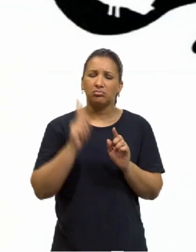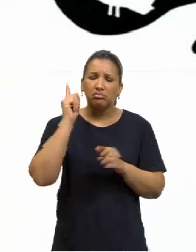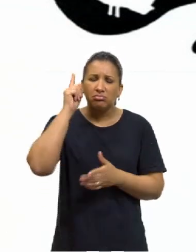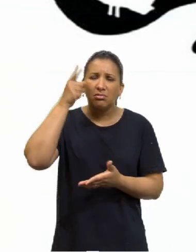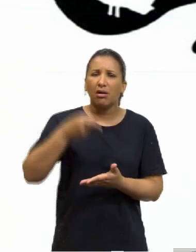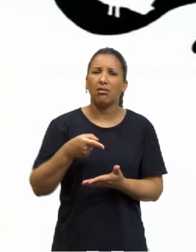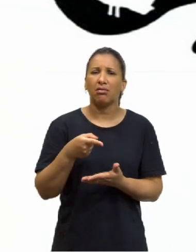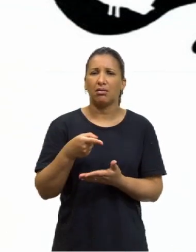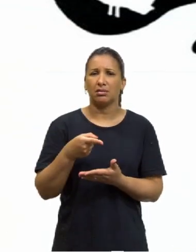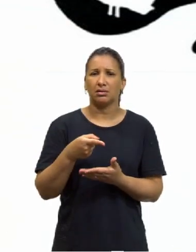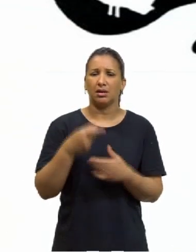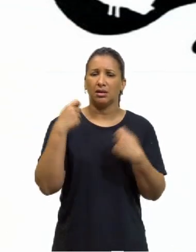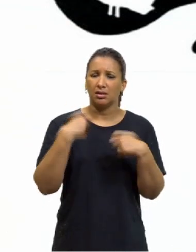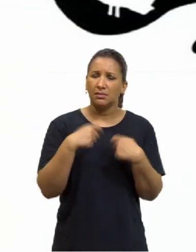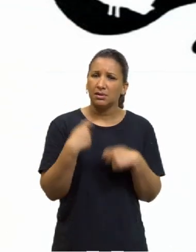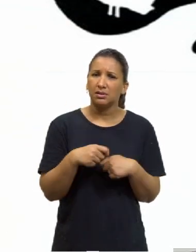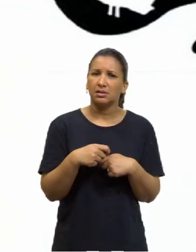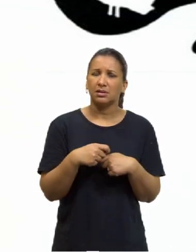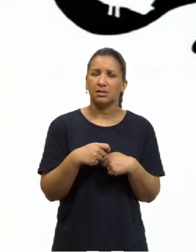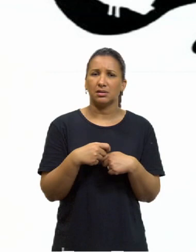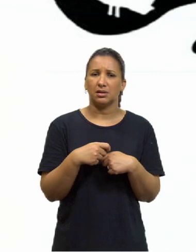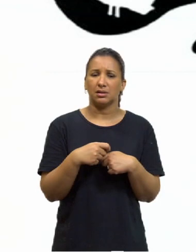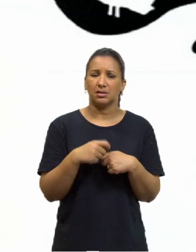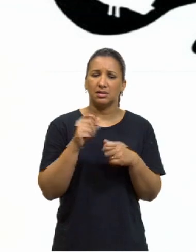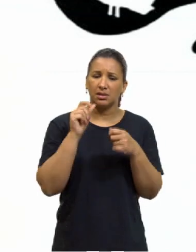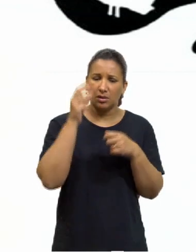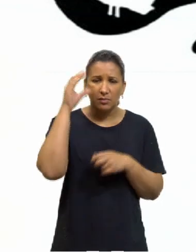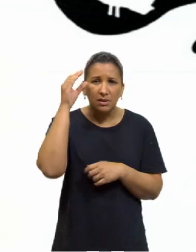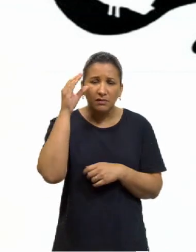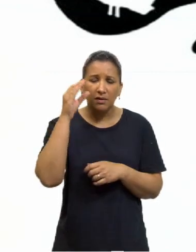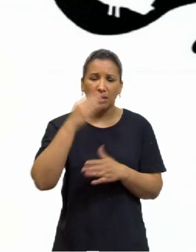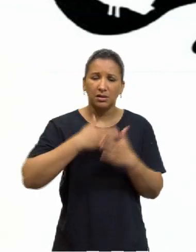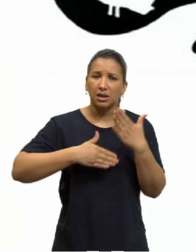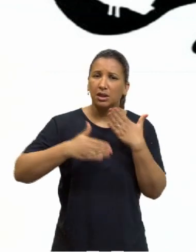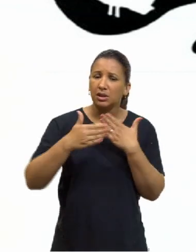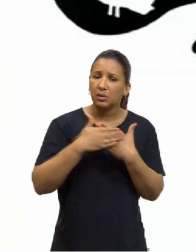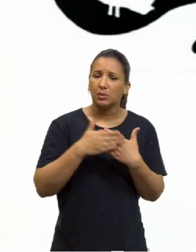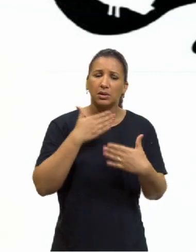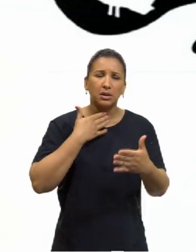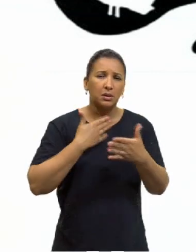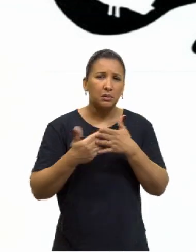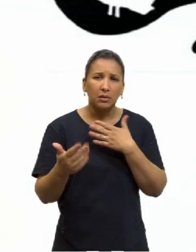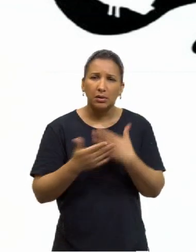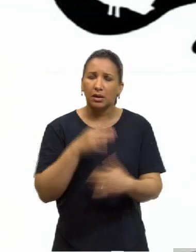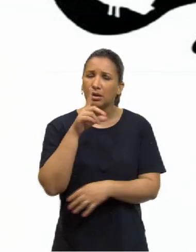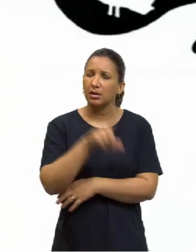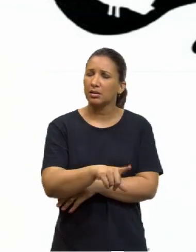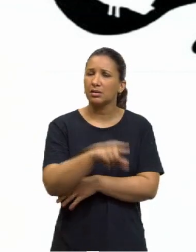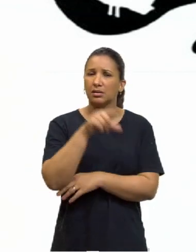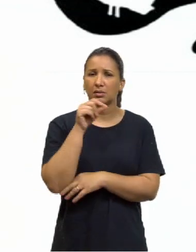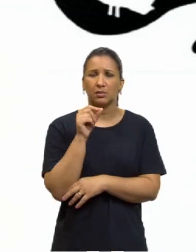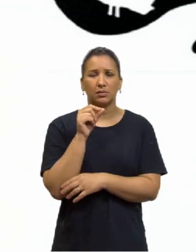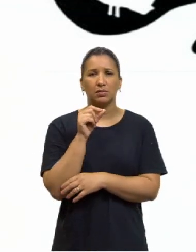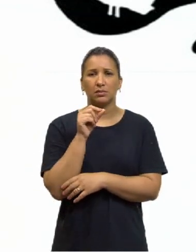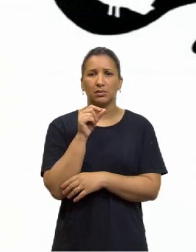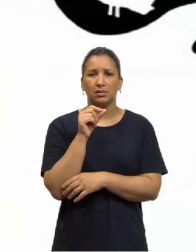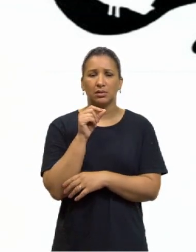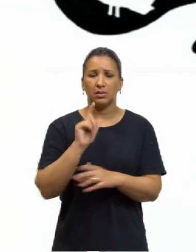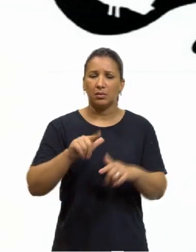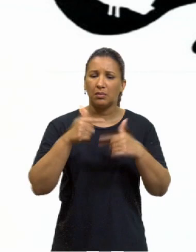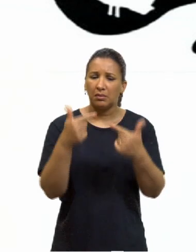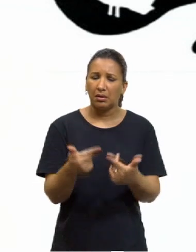ordem, tá, que deve ser observada sempre e em toda e qualquer decisão ou ato moral que